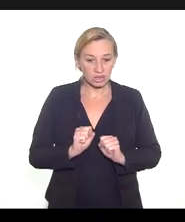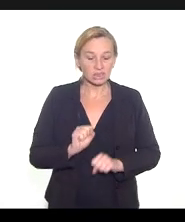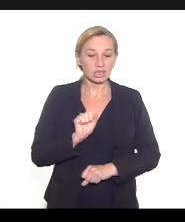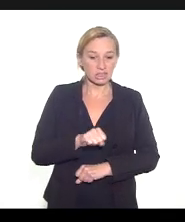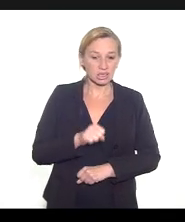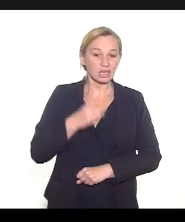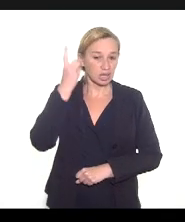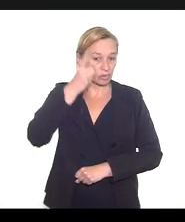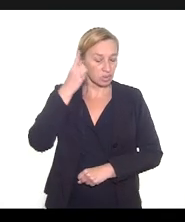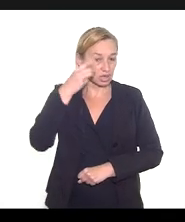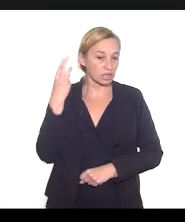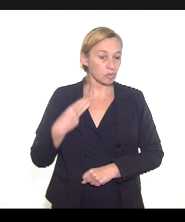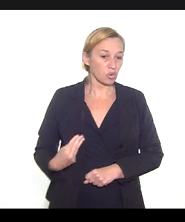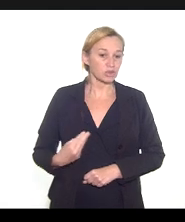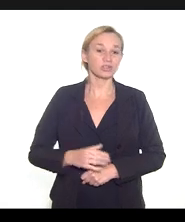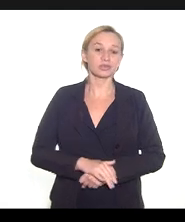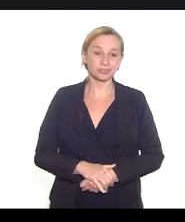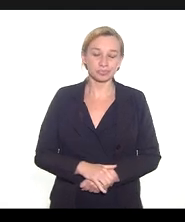deputada Mônica.